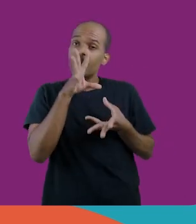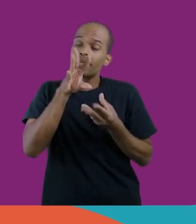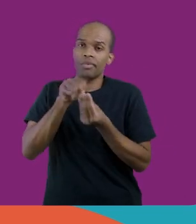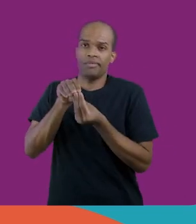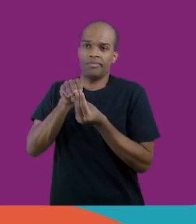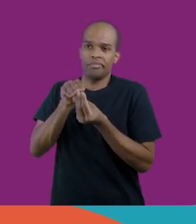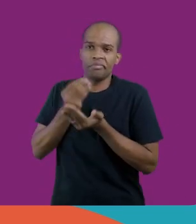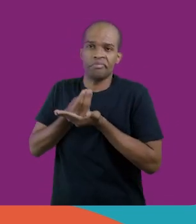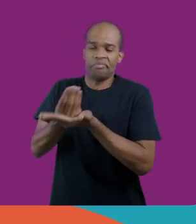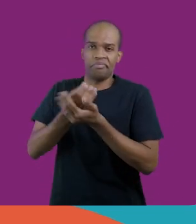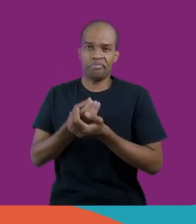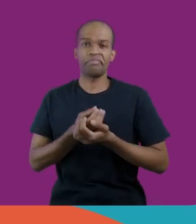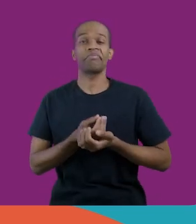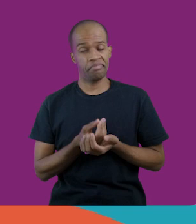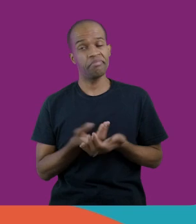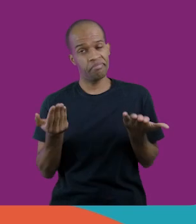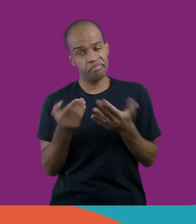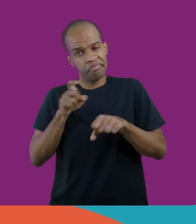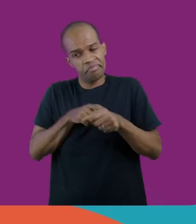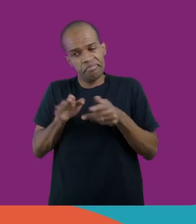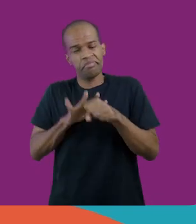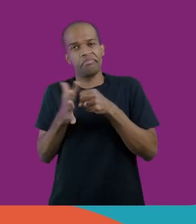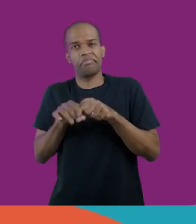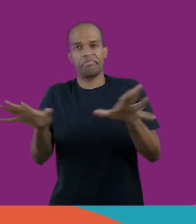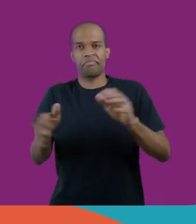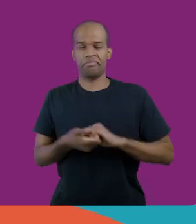nessa nova vertente pandêmica.